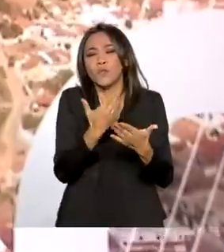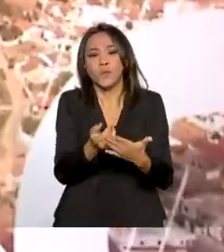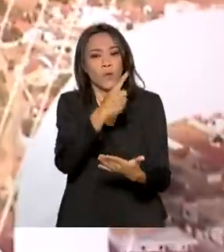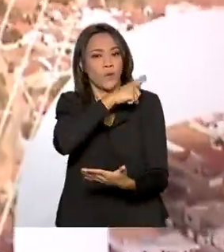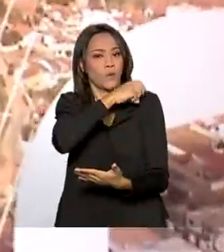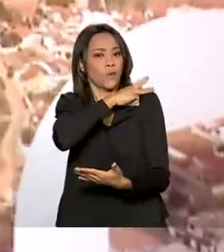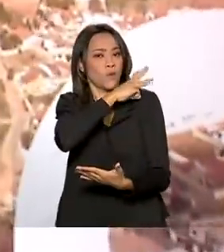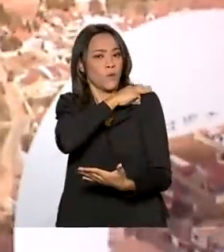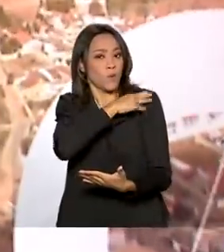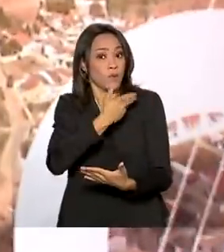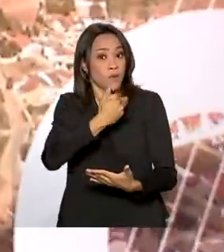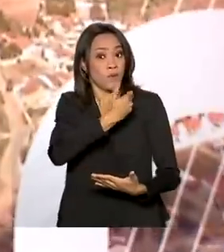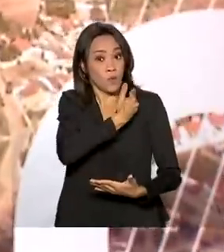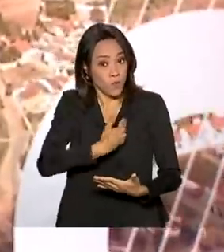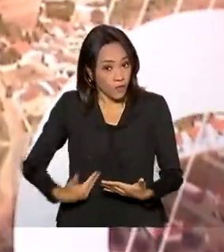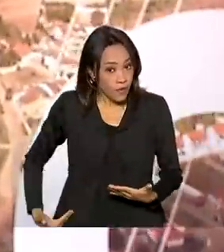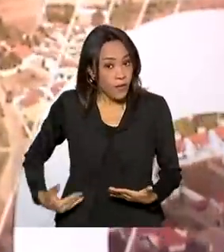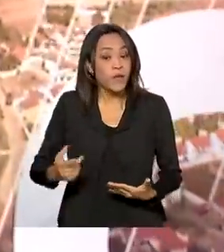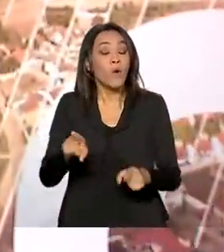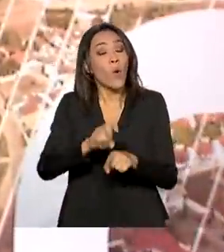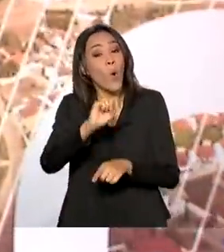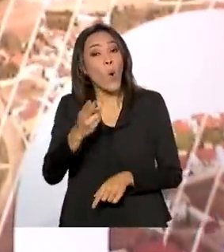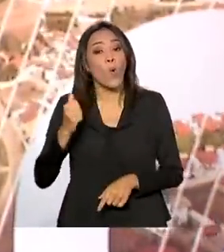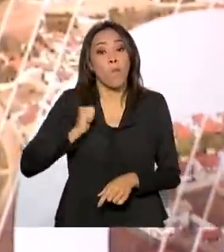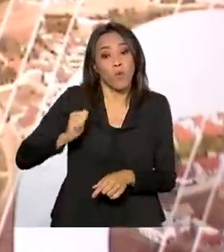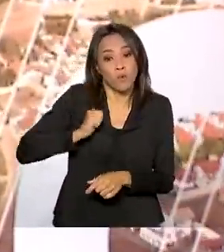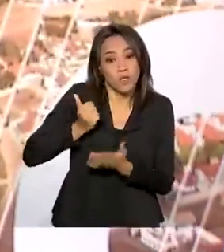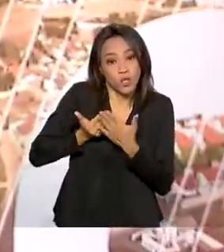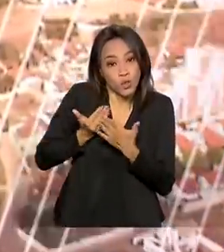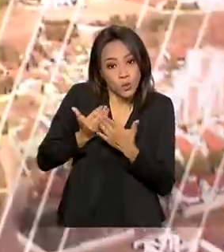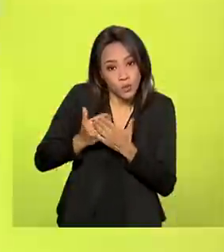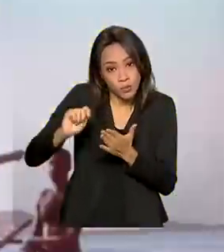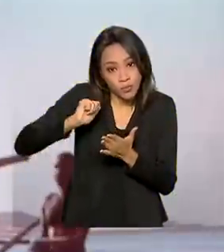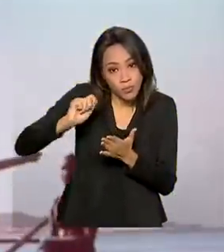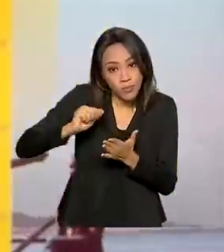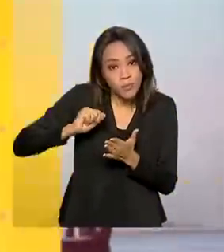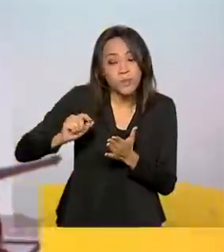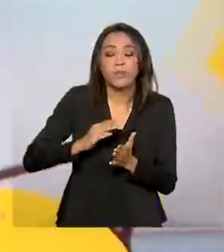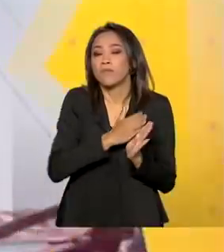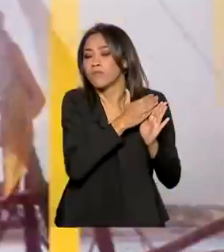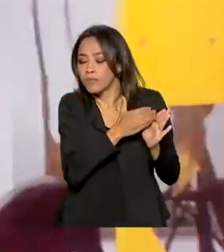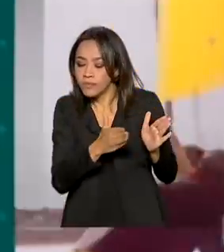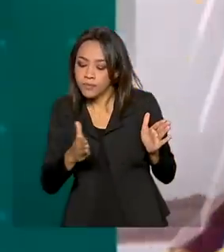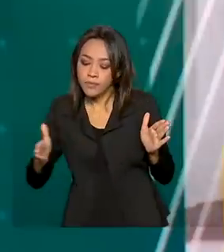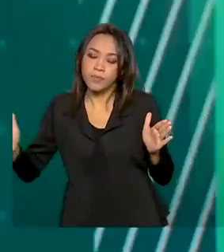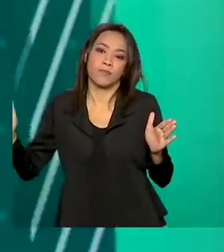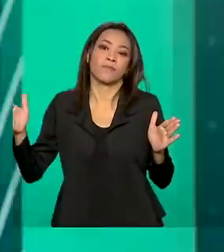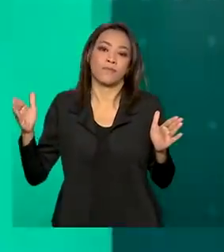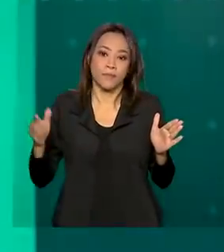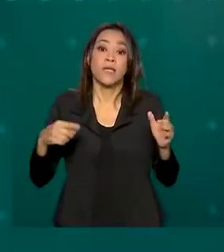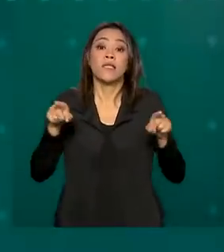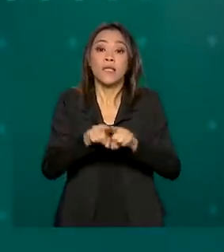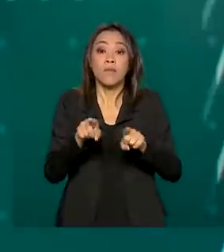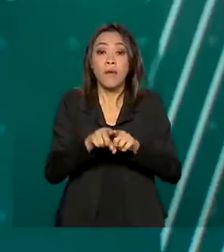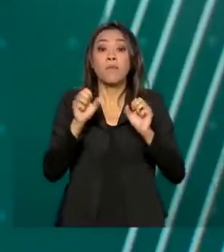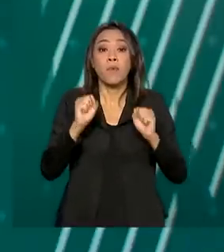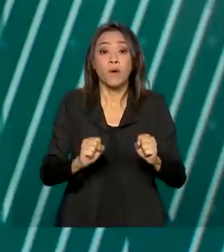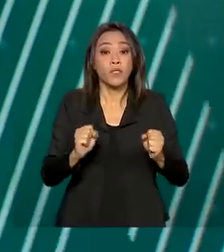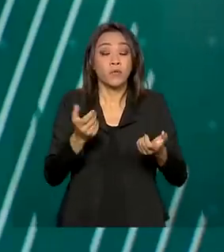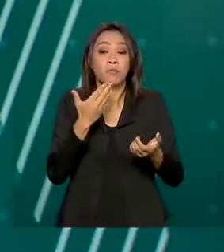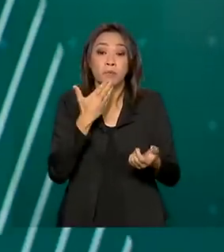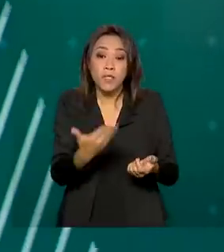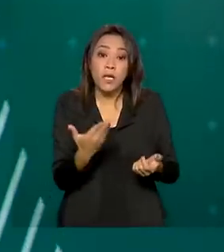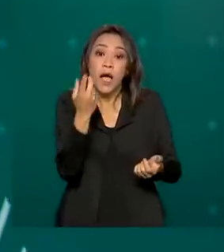pública ou foi bolsista integral durante toda a etapa educacional. Pode pedir a isenção também quem está